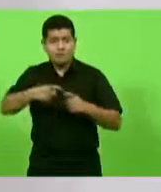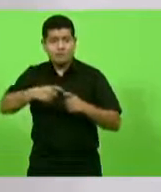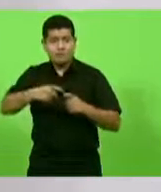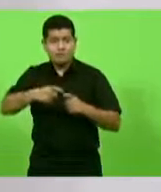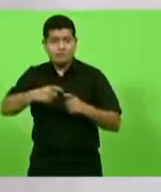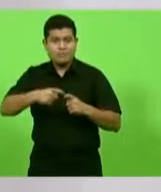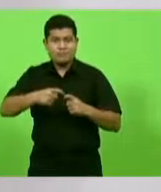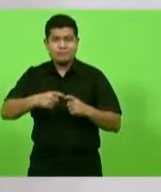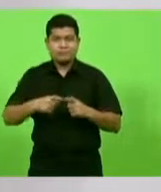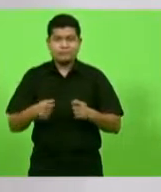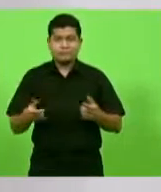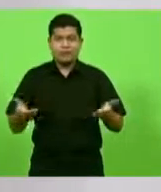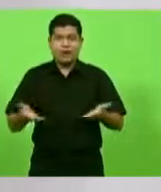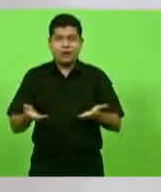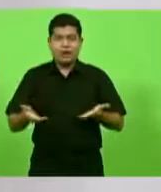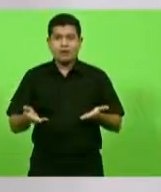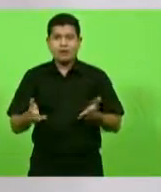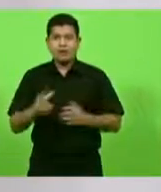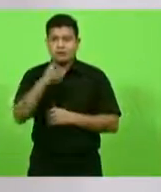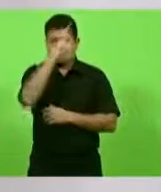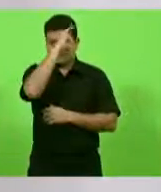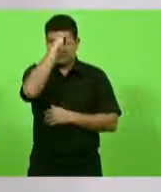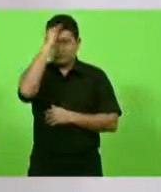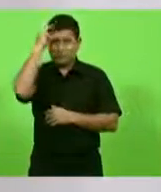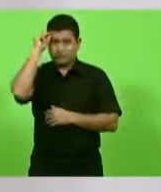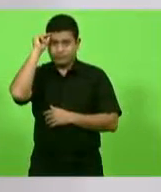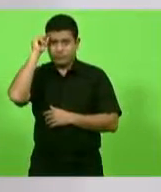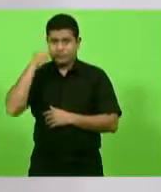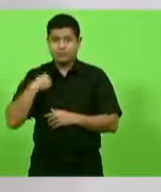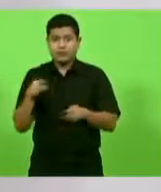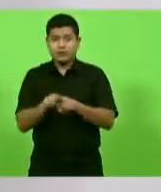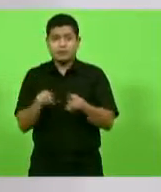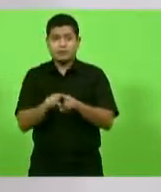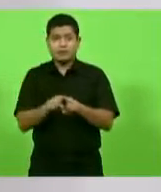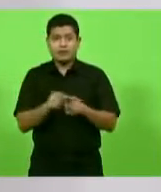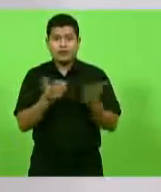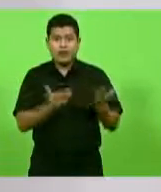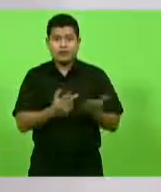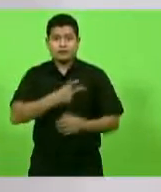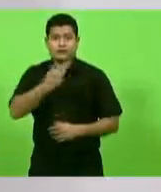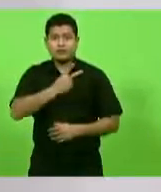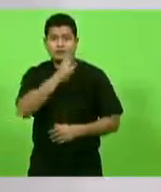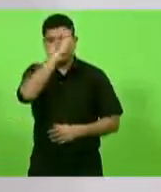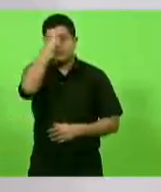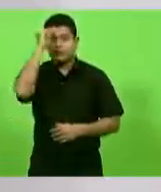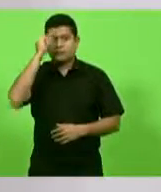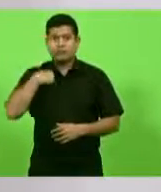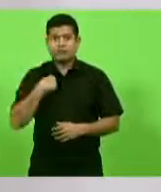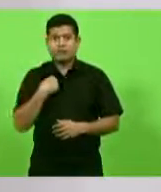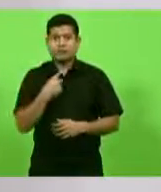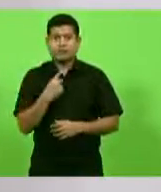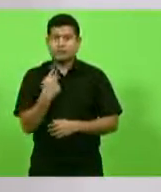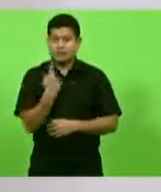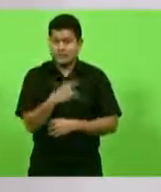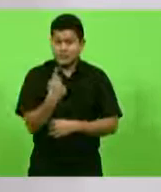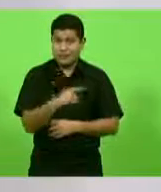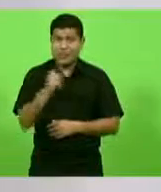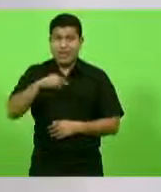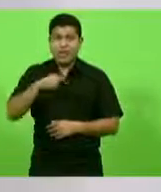agora prefeito, com um vice-enfermeiro, o Pablo, e que, inclusive,